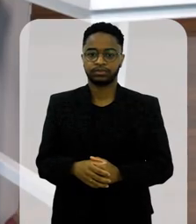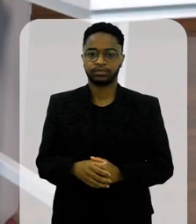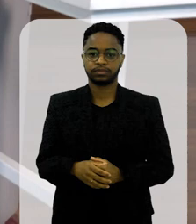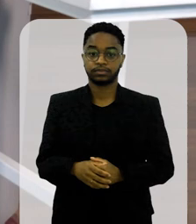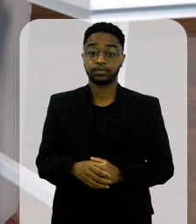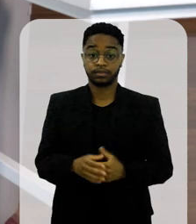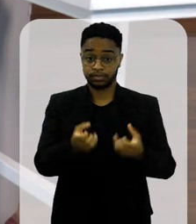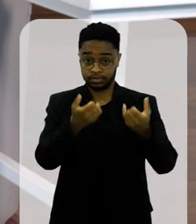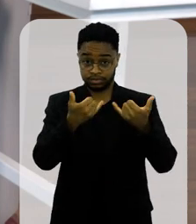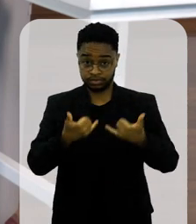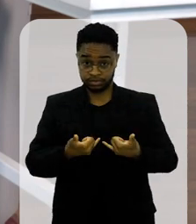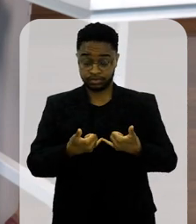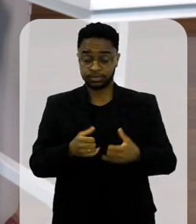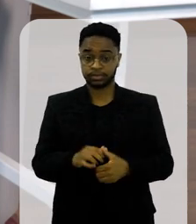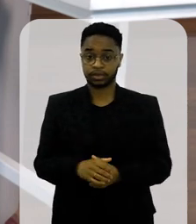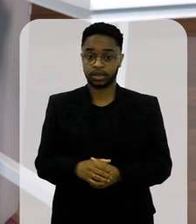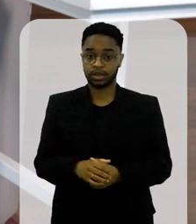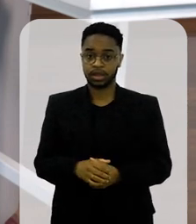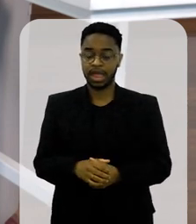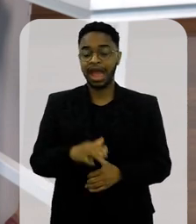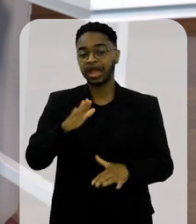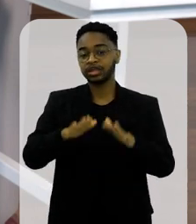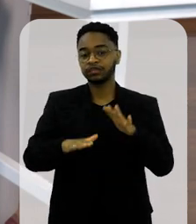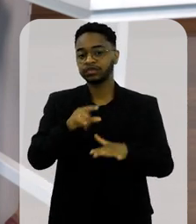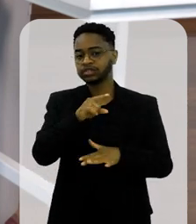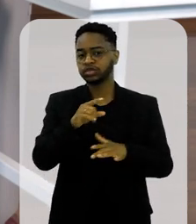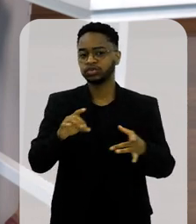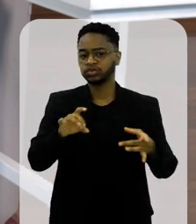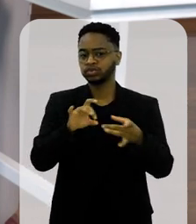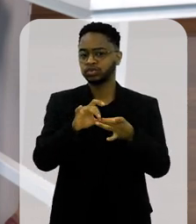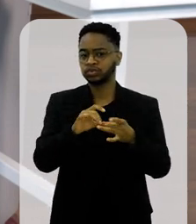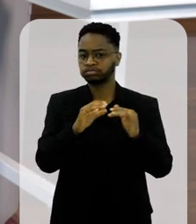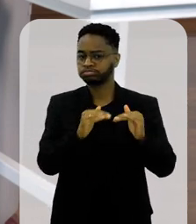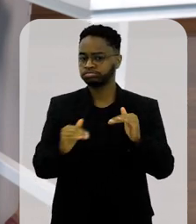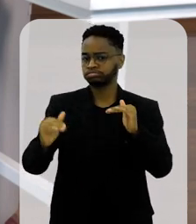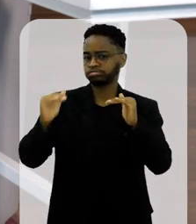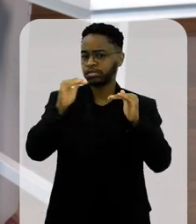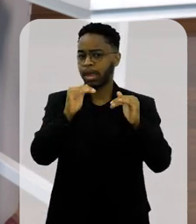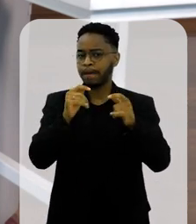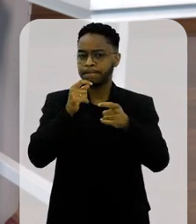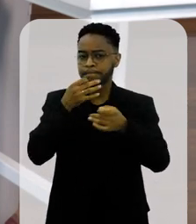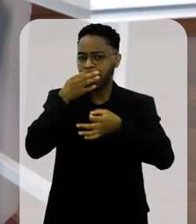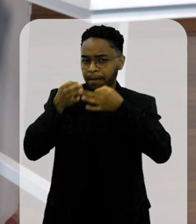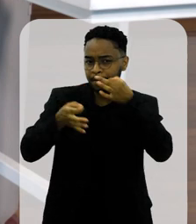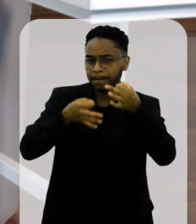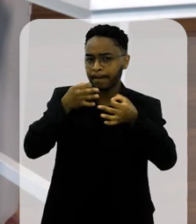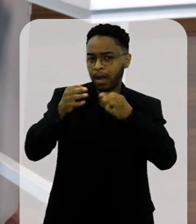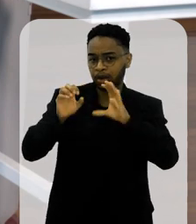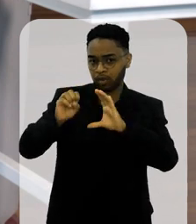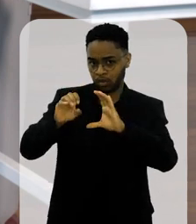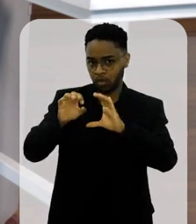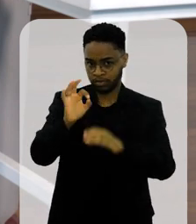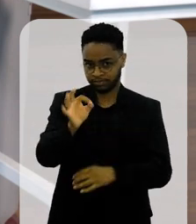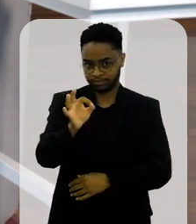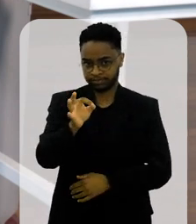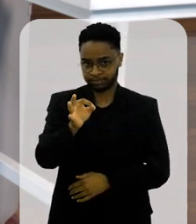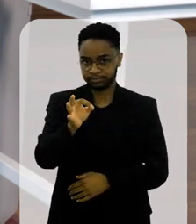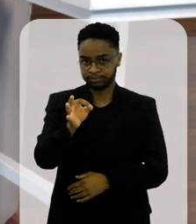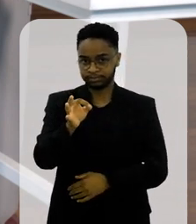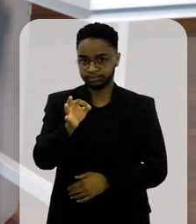Leandro, me diz uma coisa. Hoje você faz parte da elite dos comentaristas da Rede Globo.